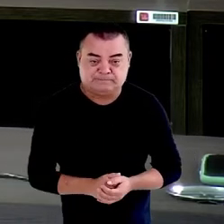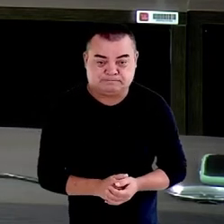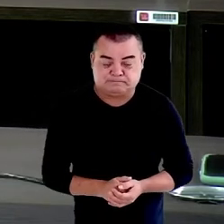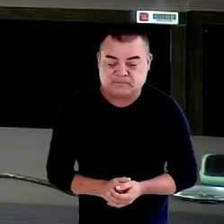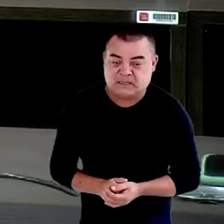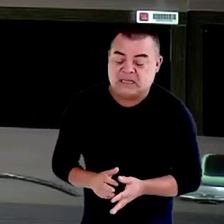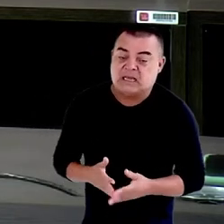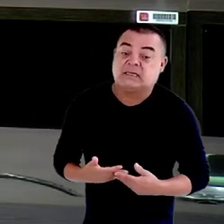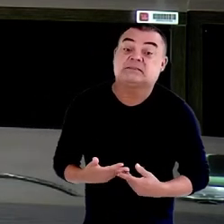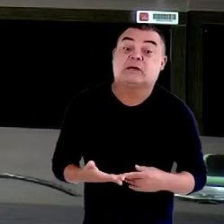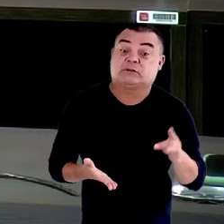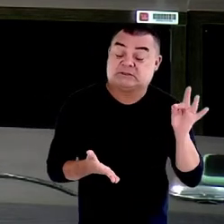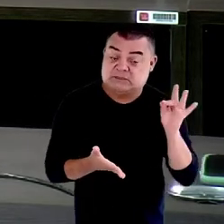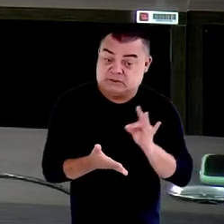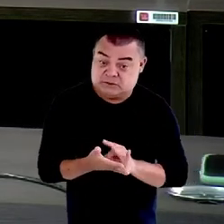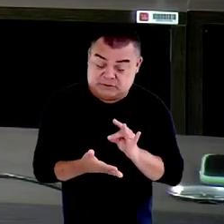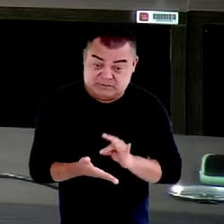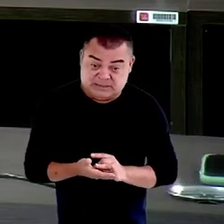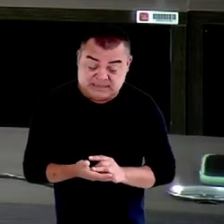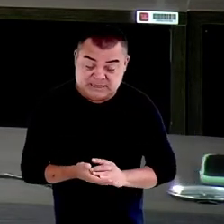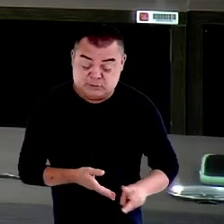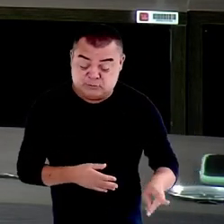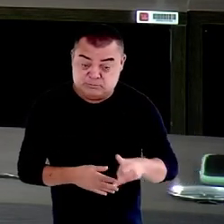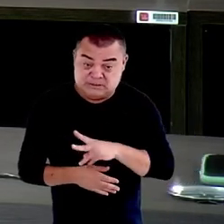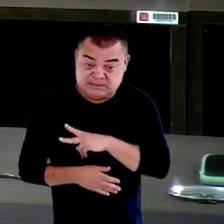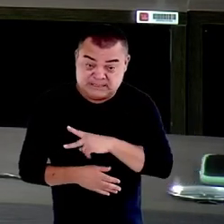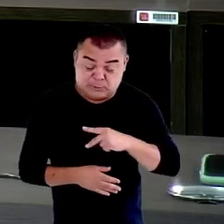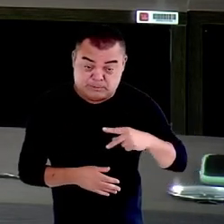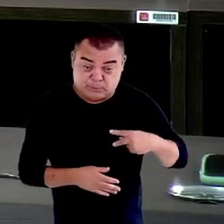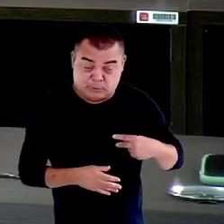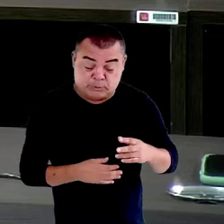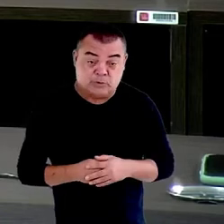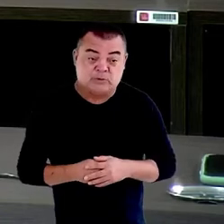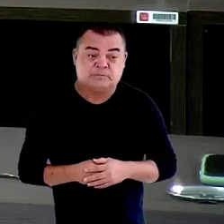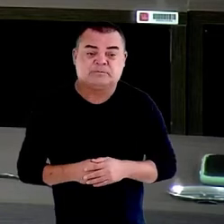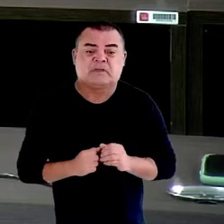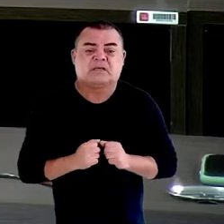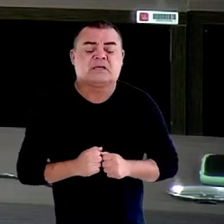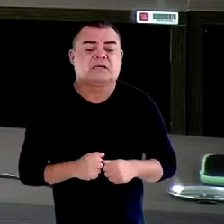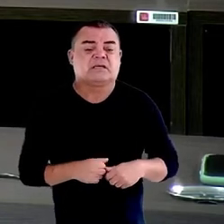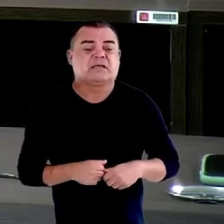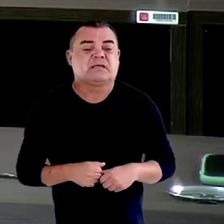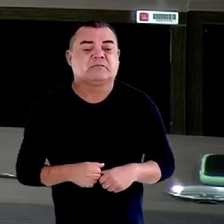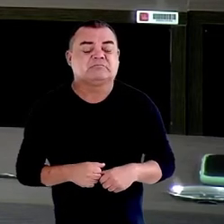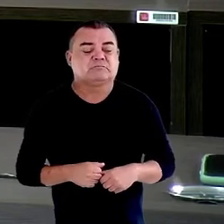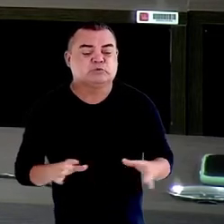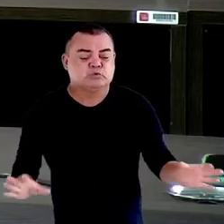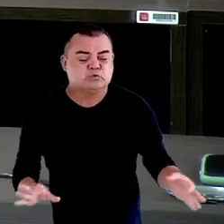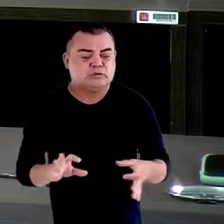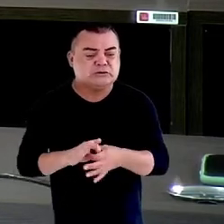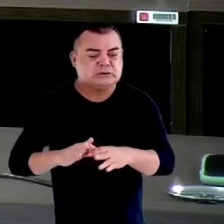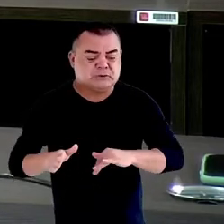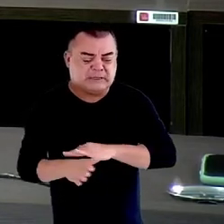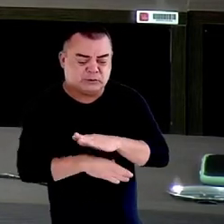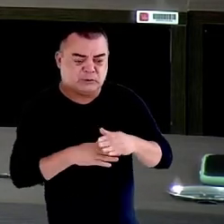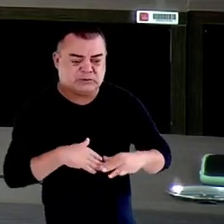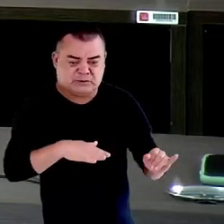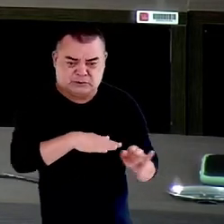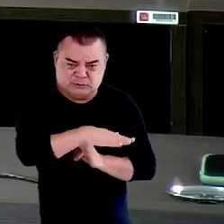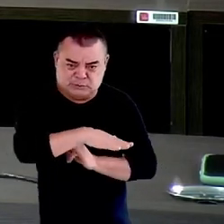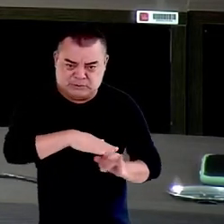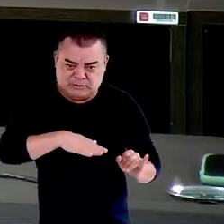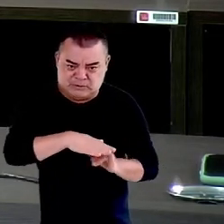seja realmente o Ministério Público irmanado com todas essas instituições, irmanado com todas